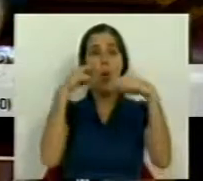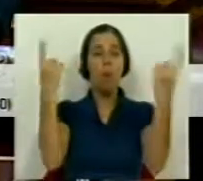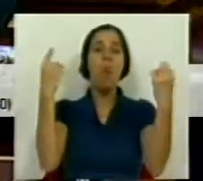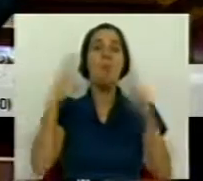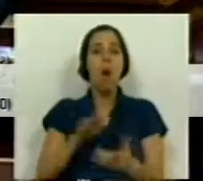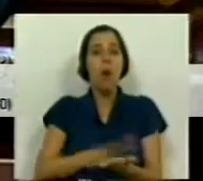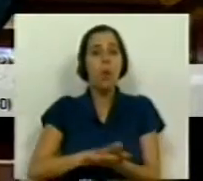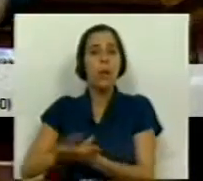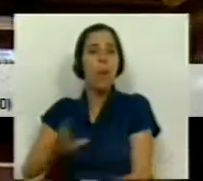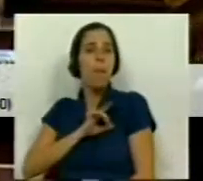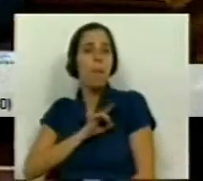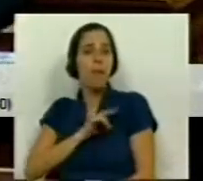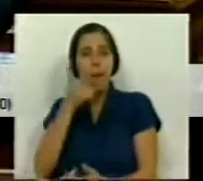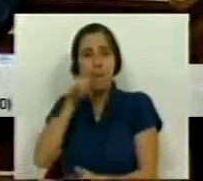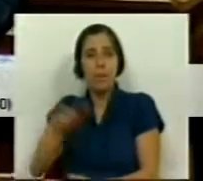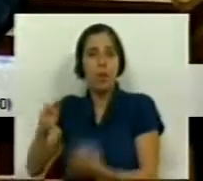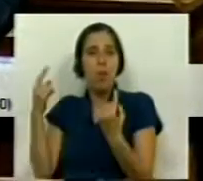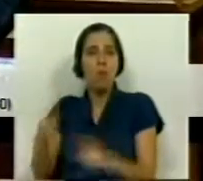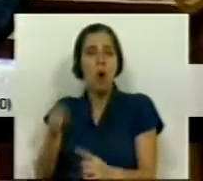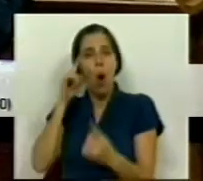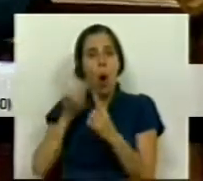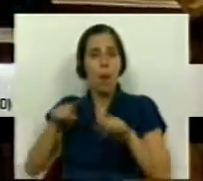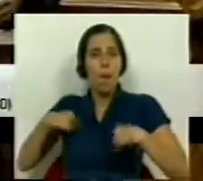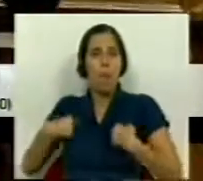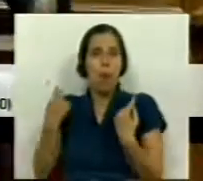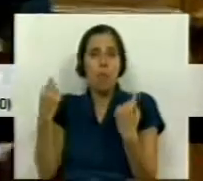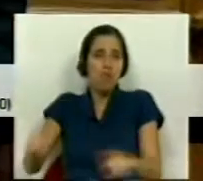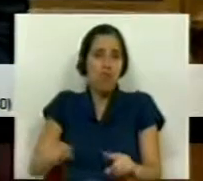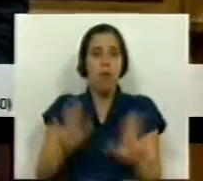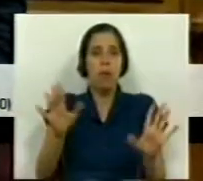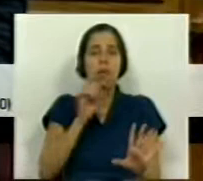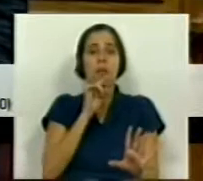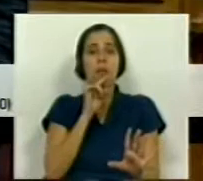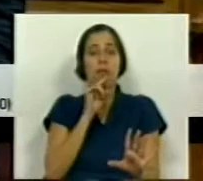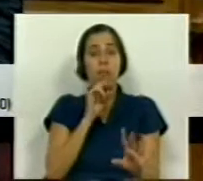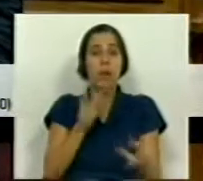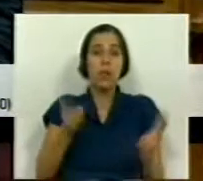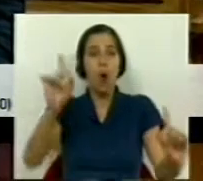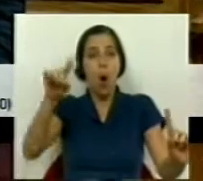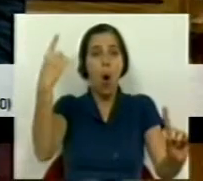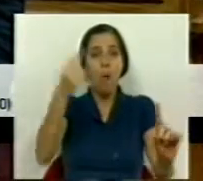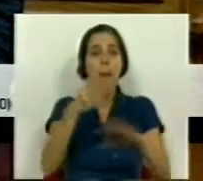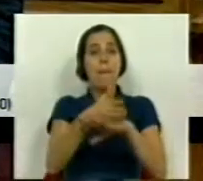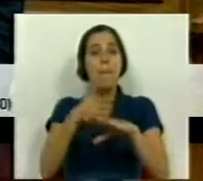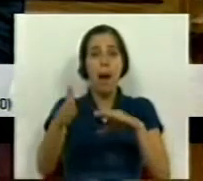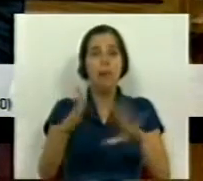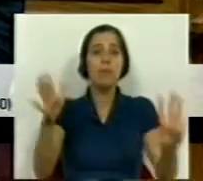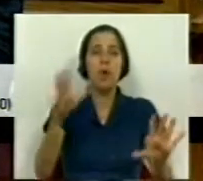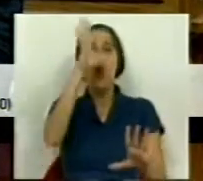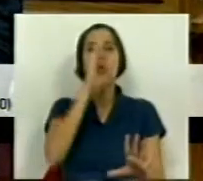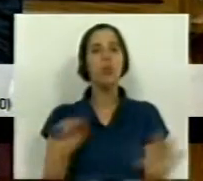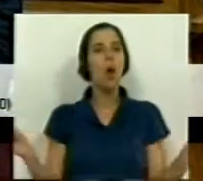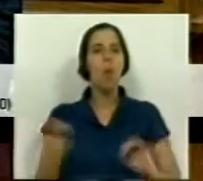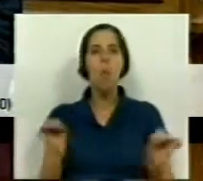os colecionistas privados para fins próprios e que, porventura, podem disponibilizar parte dele. O Estado